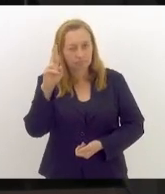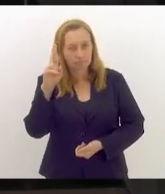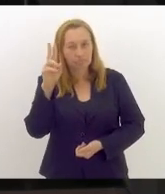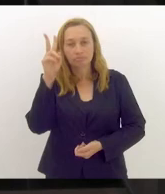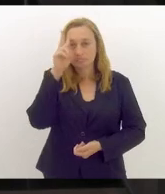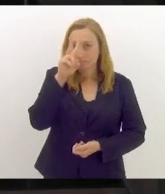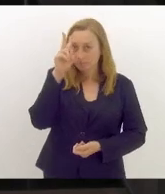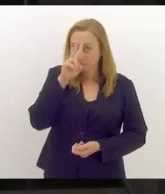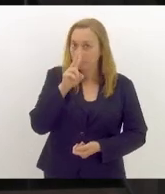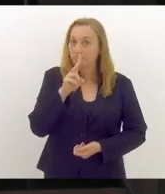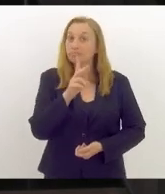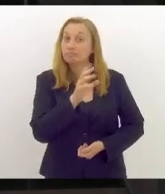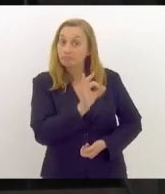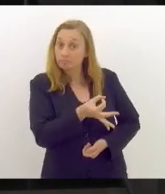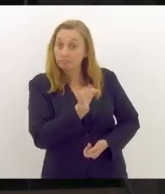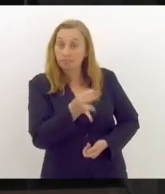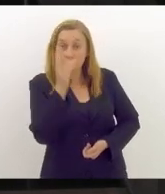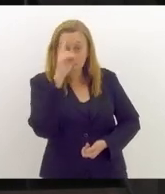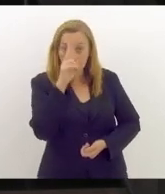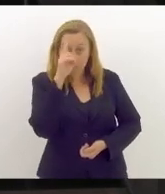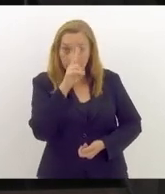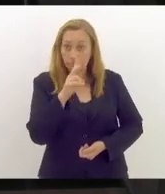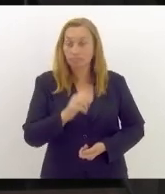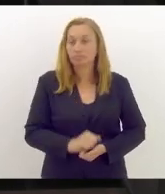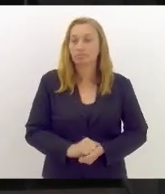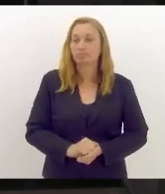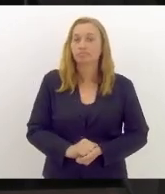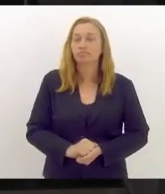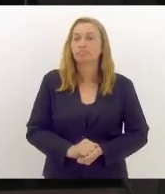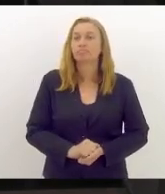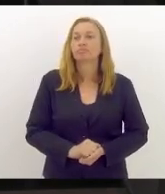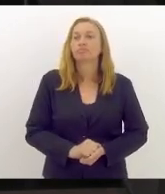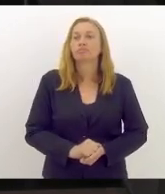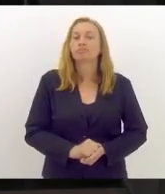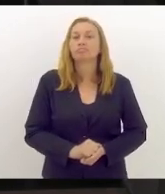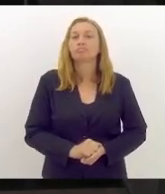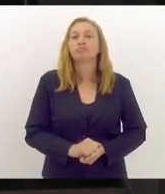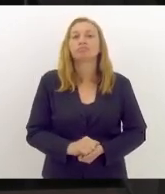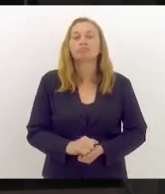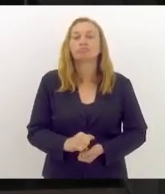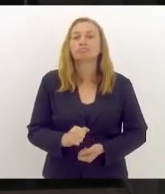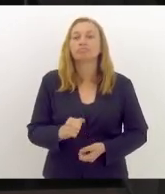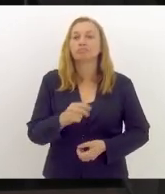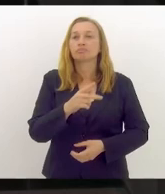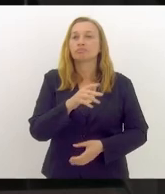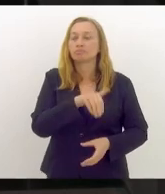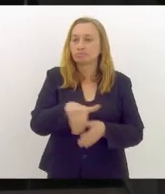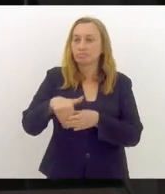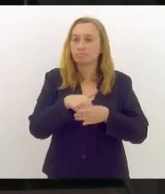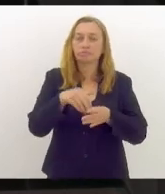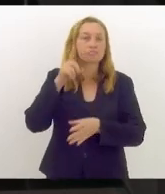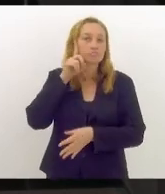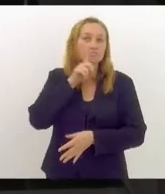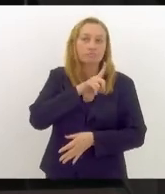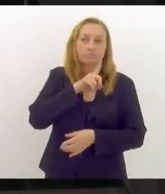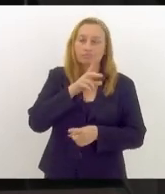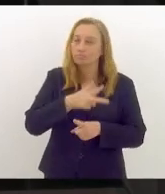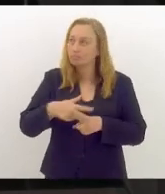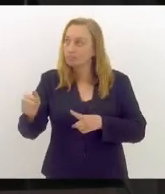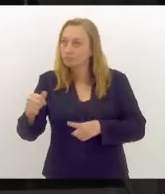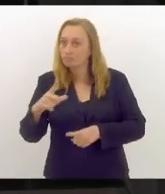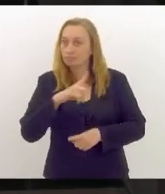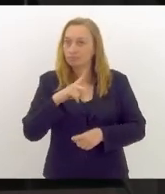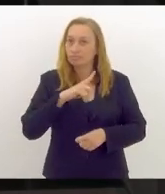senhor lembra, quando o Biden ganhou as eleições nos Estados Unidos, o cumprimento de